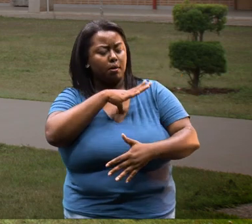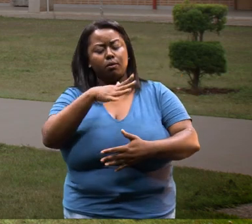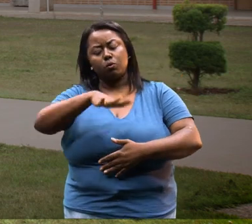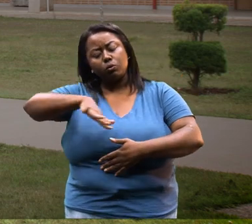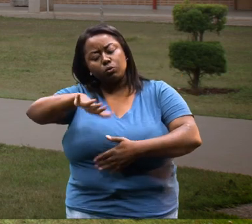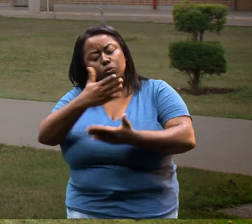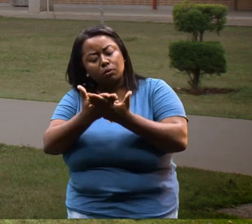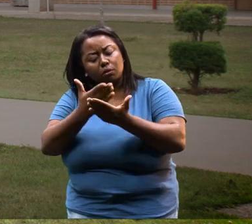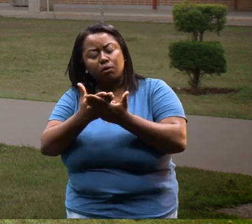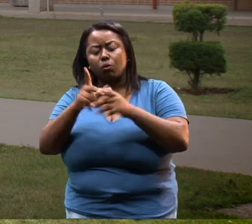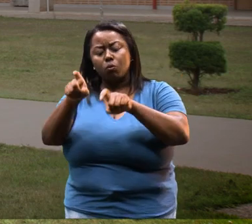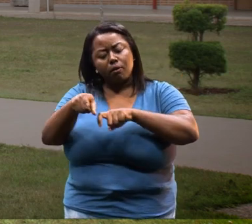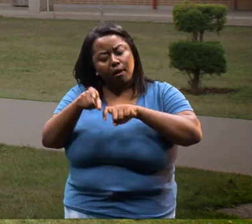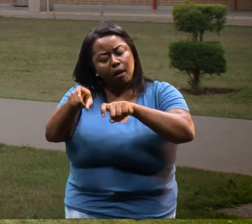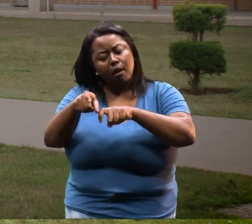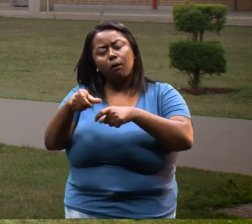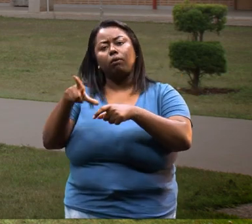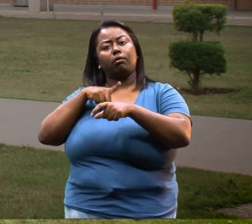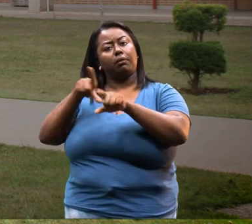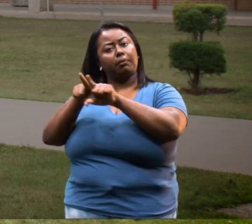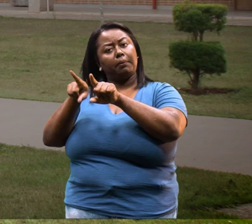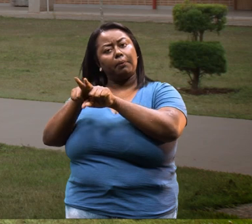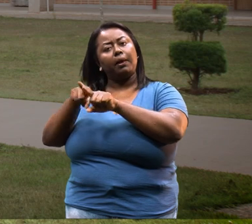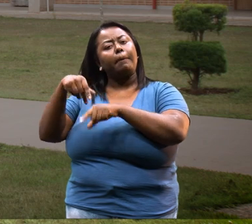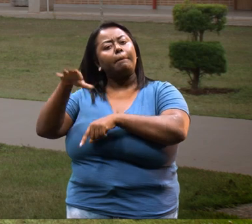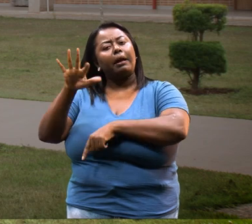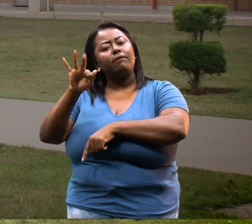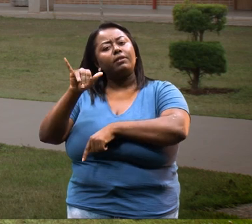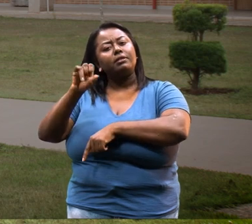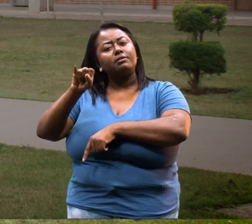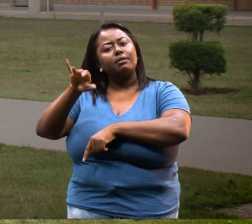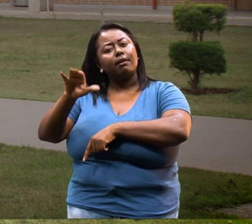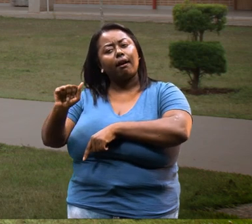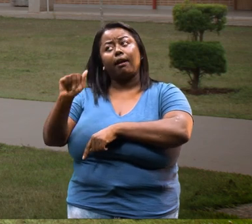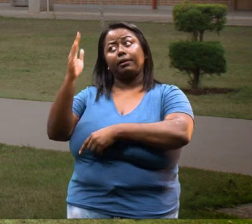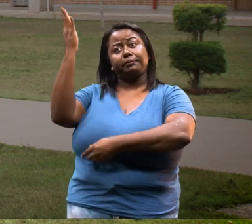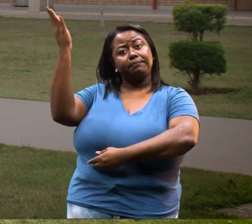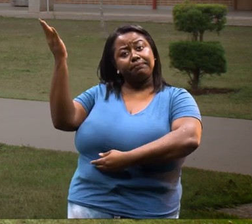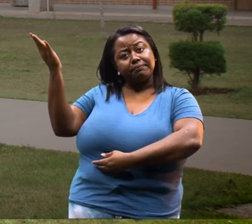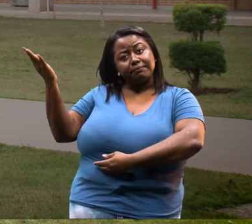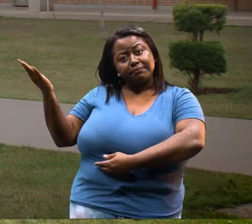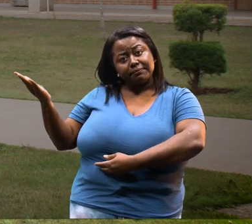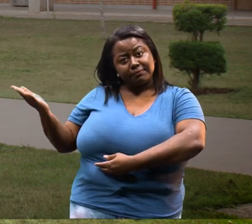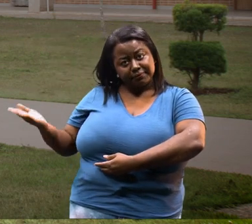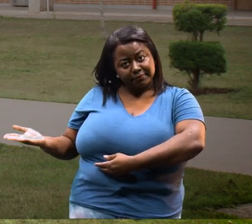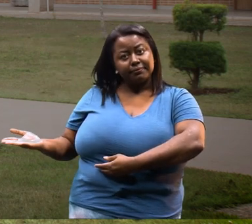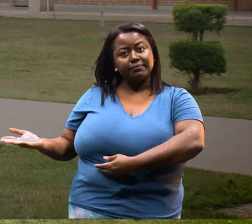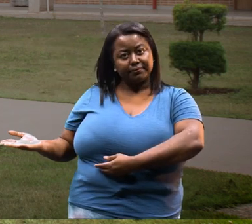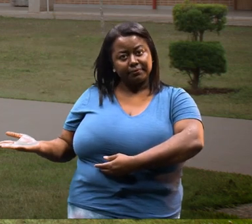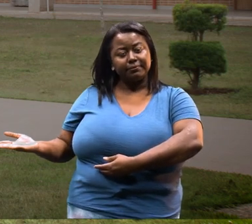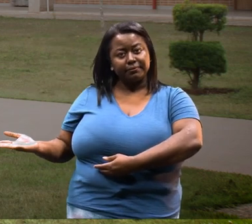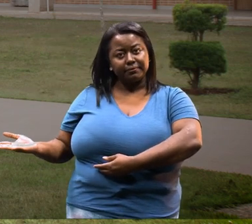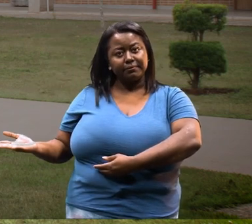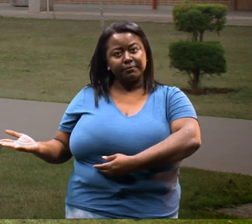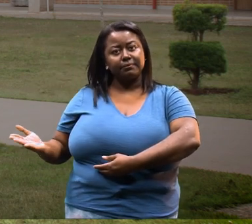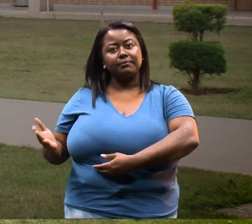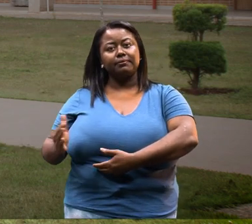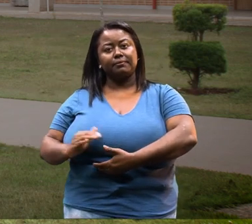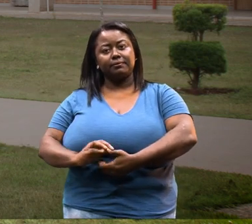o lado urbano, o lado rural. A gente tem também a parte mais física, que seria a geomorfologia, pedologia